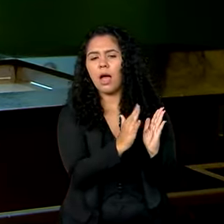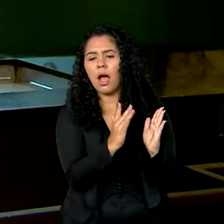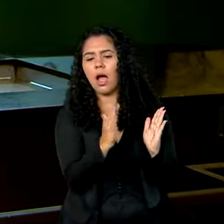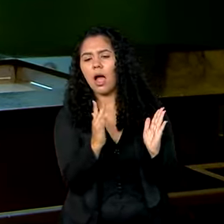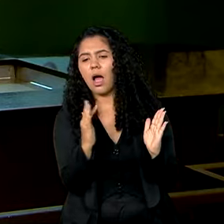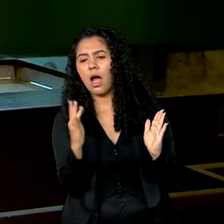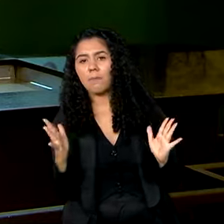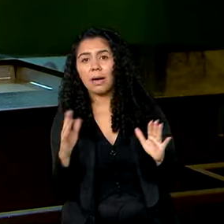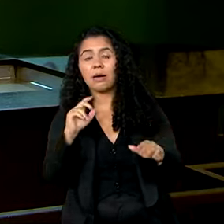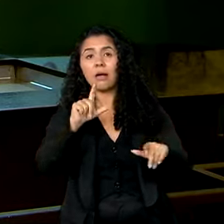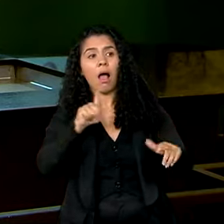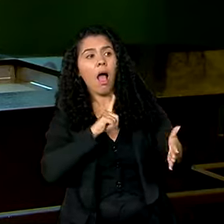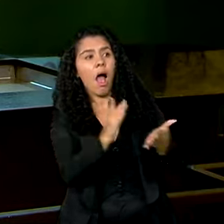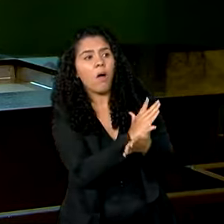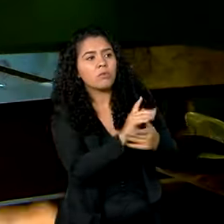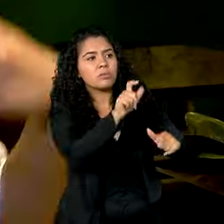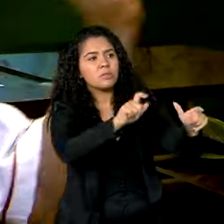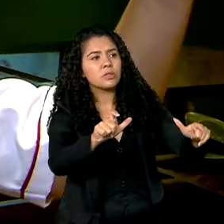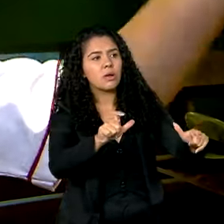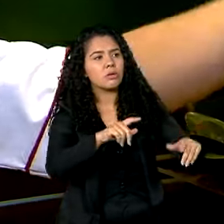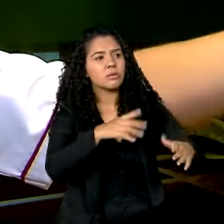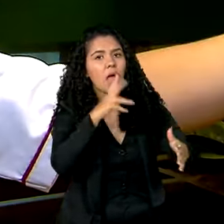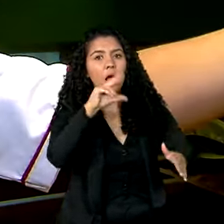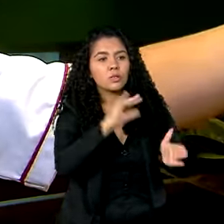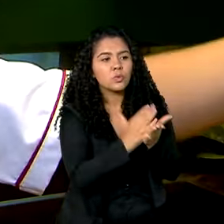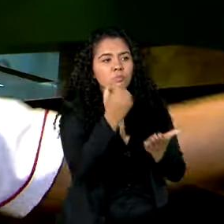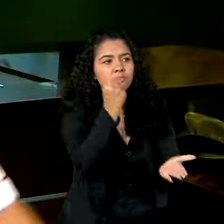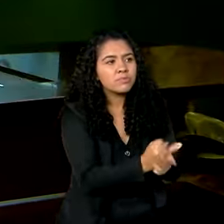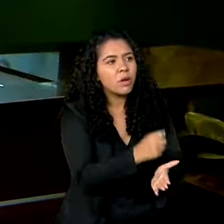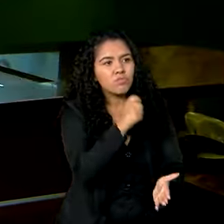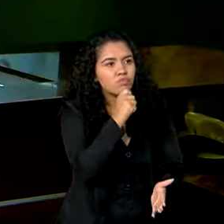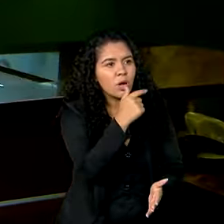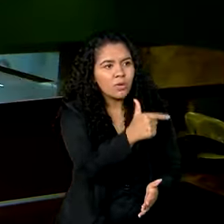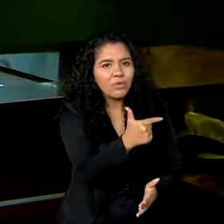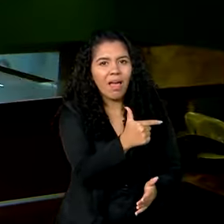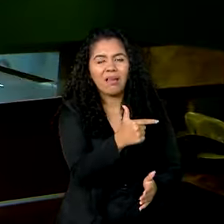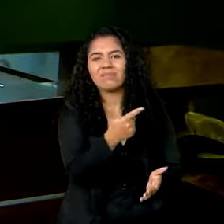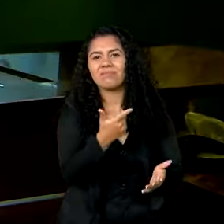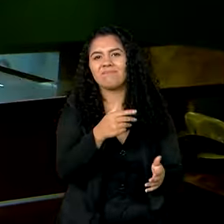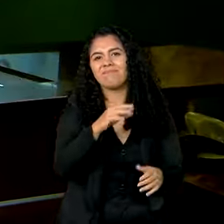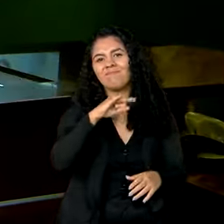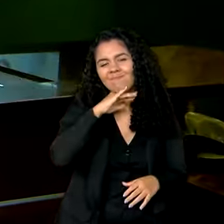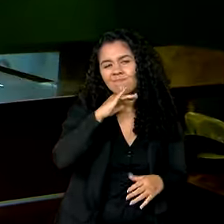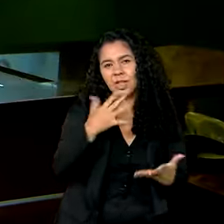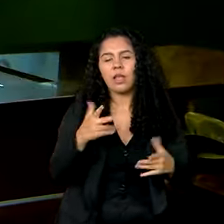não trabalham com carteira assinada não vai ter, entendeu? Como no final lá a gente conseguir também, a gente se aposentar e tal. carteira assinada vai ter.